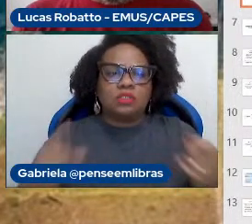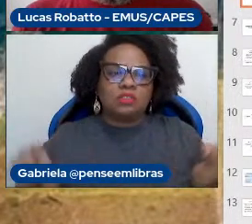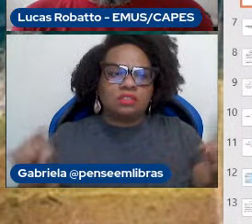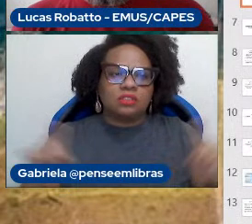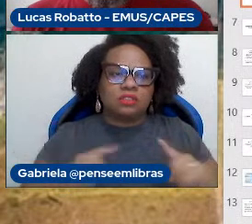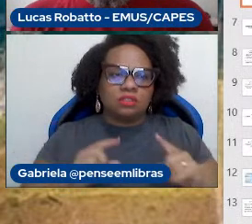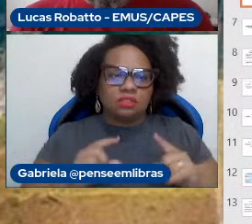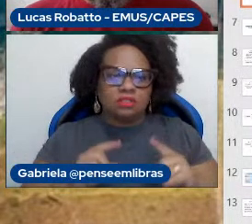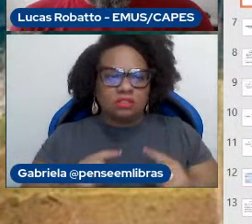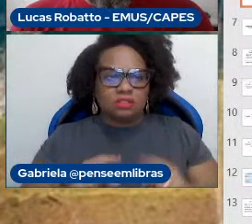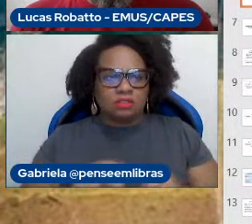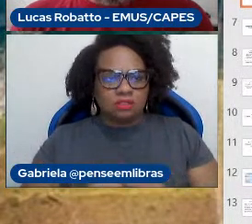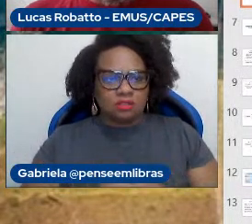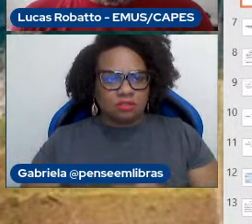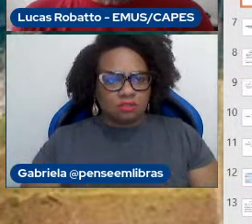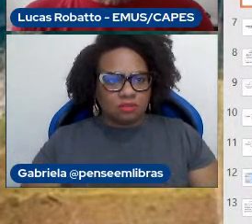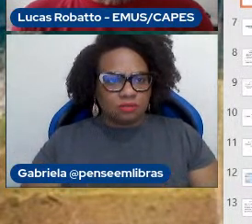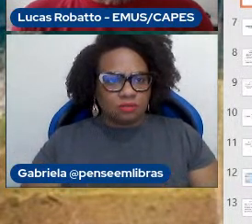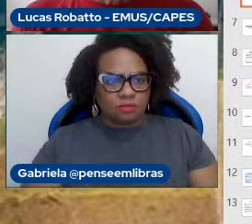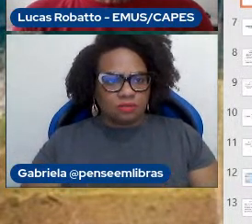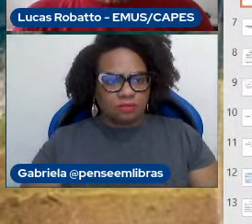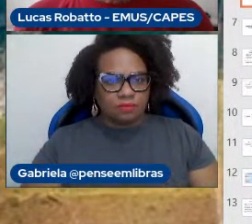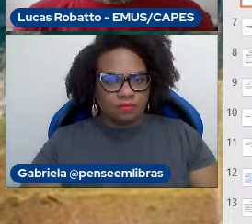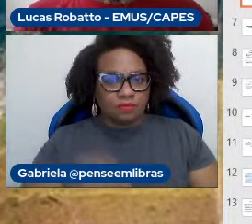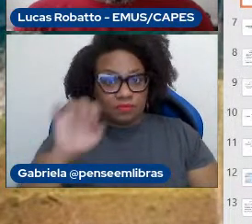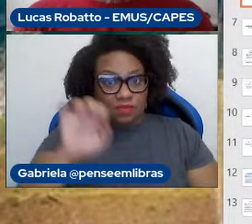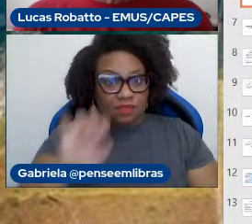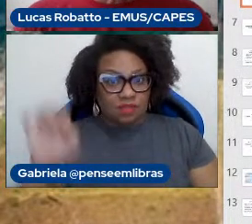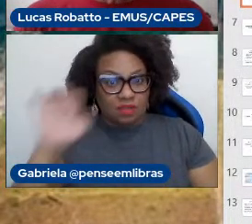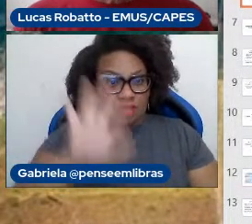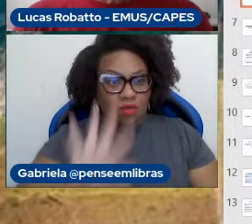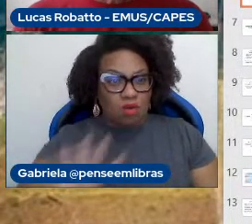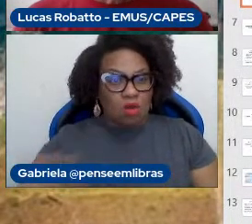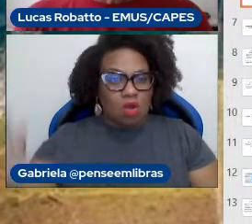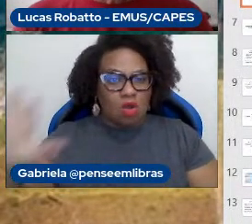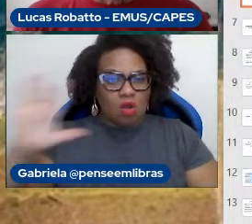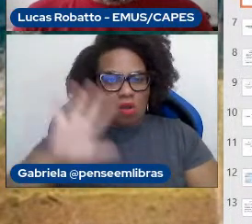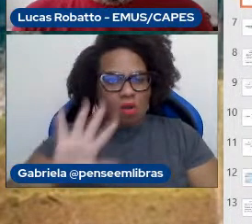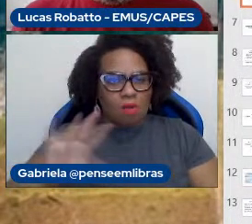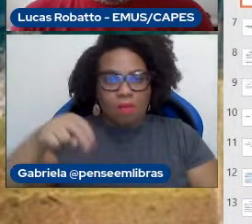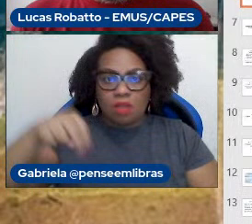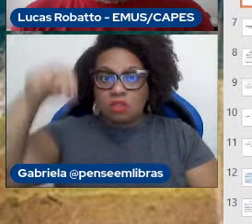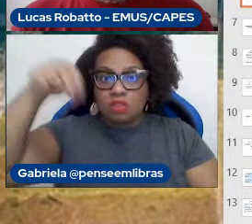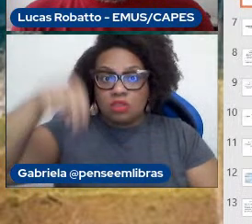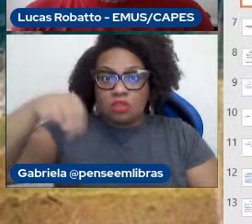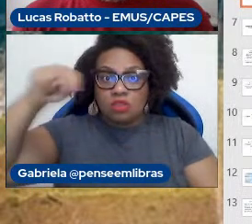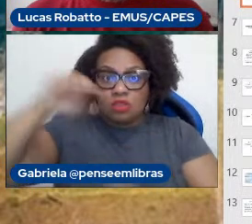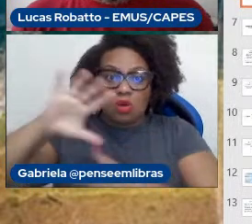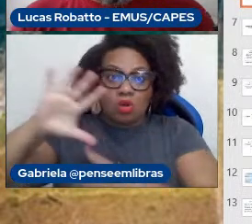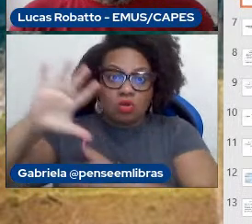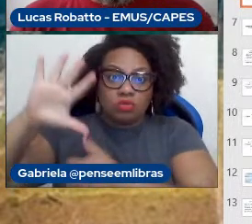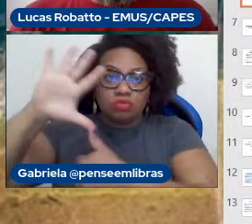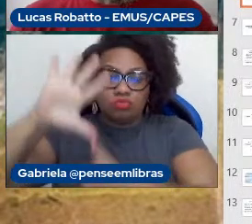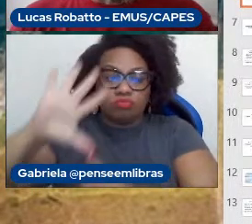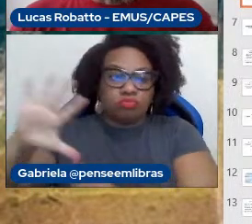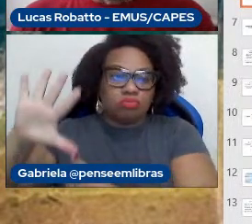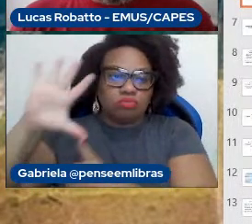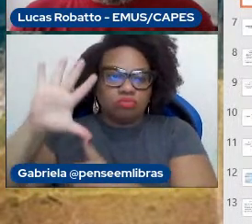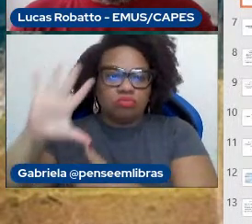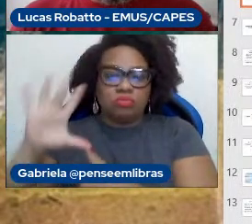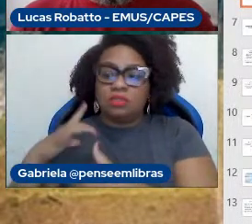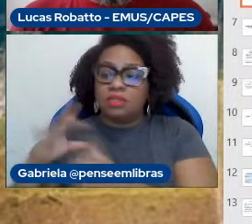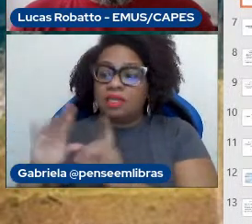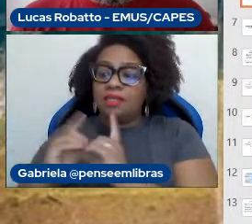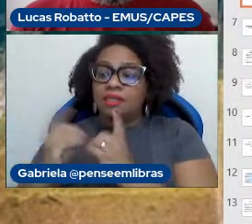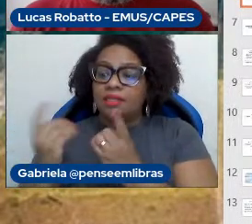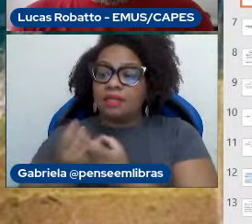na Europa e na América do Norte, onde tem departamentos sobre saúde do músico, e eu procurando